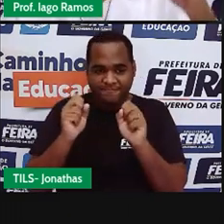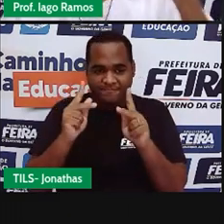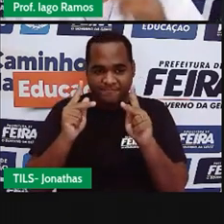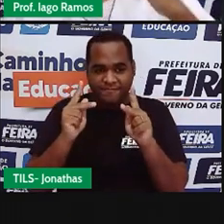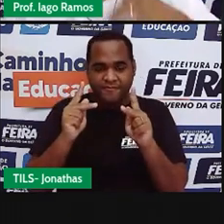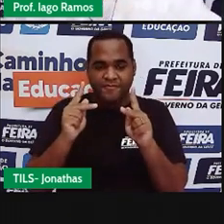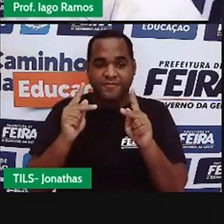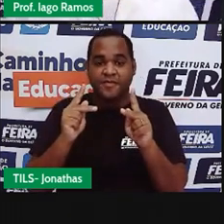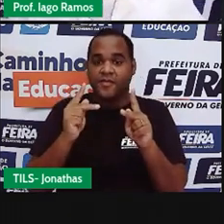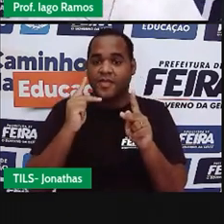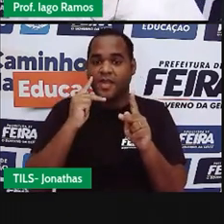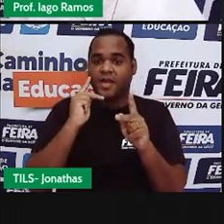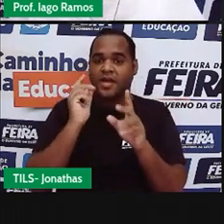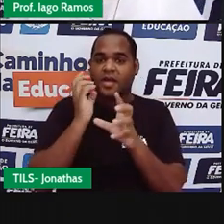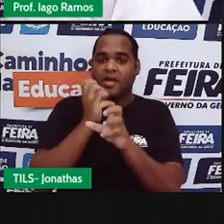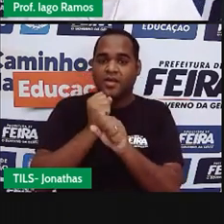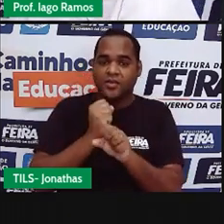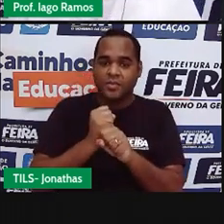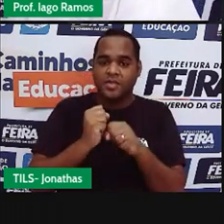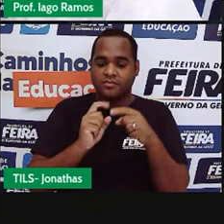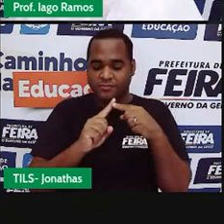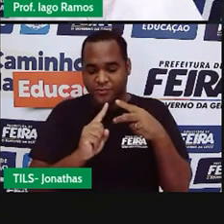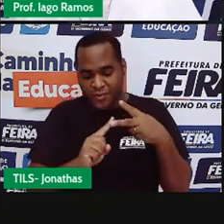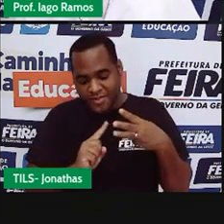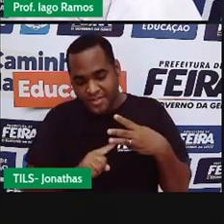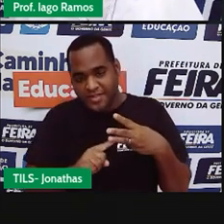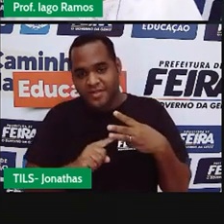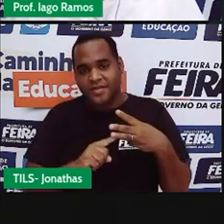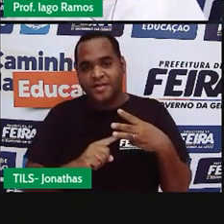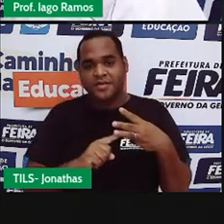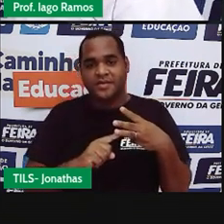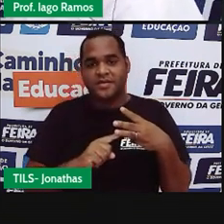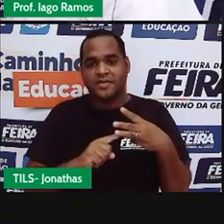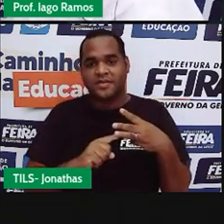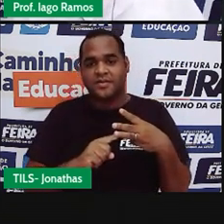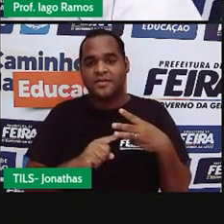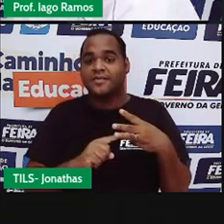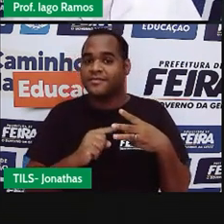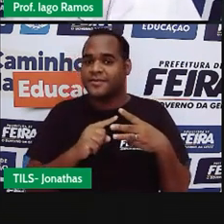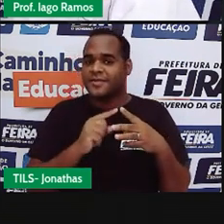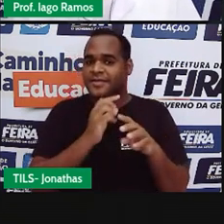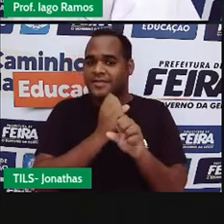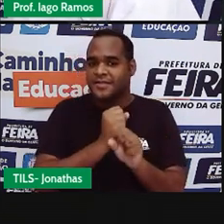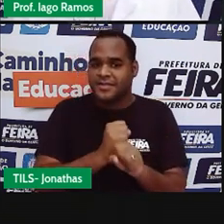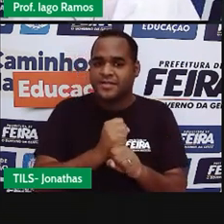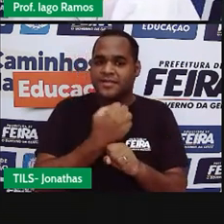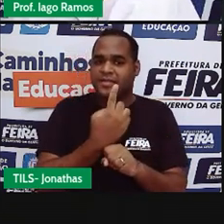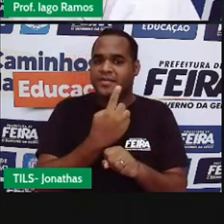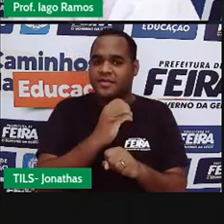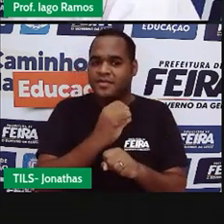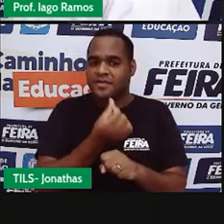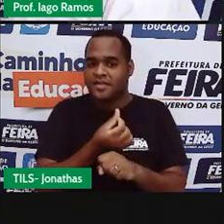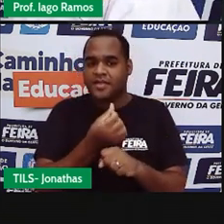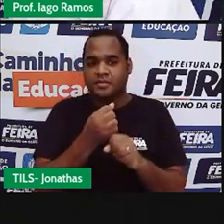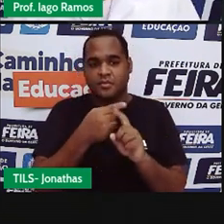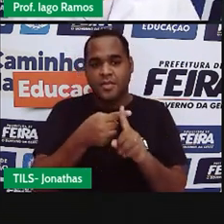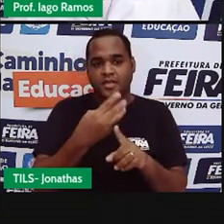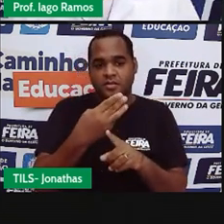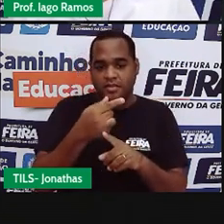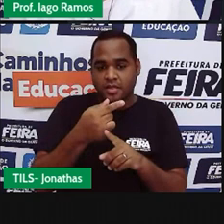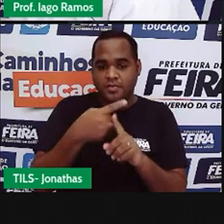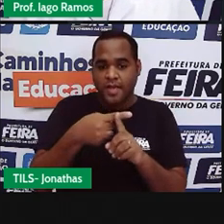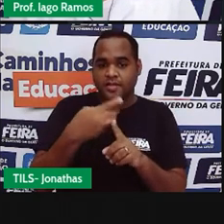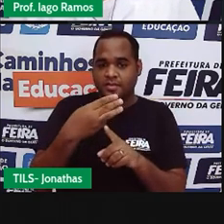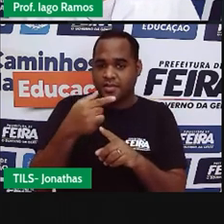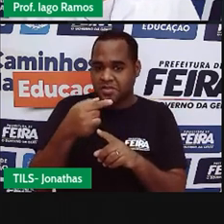Soma esses três ângulos do triângulo rosa, né? 106, mais 37, mais